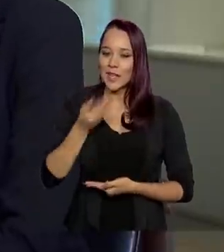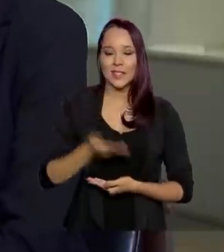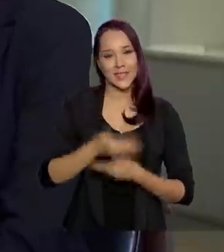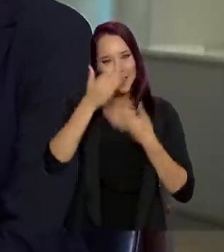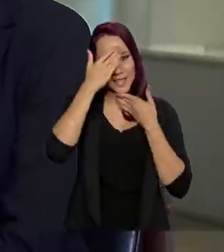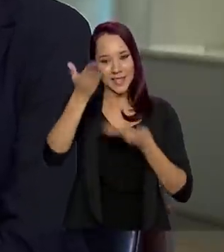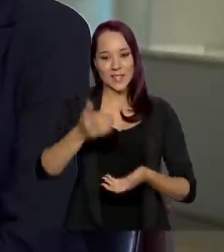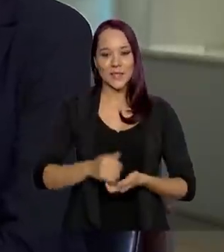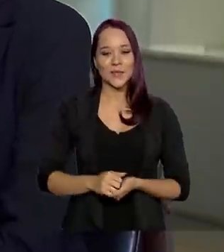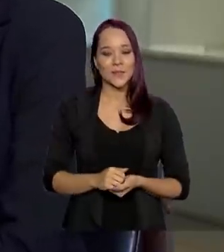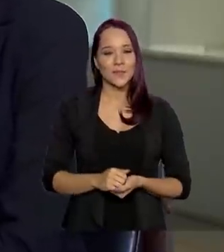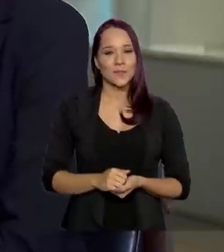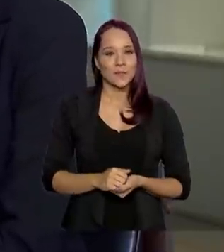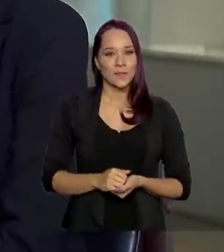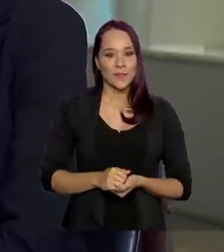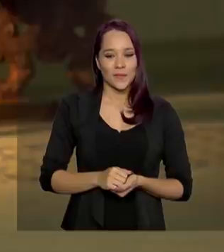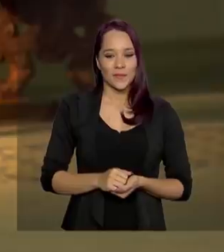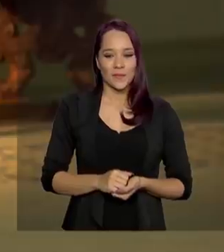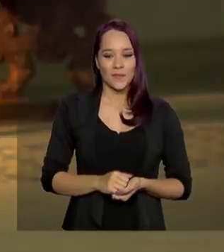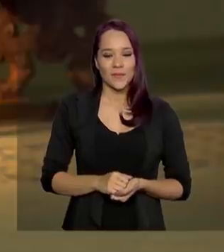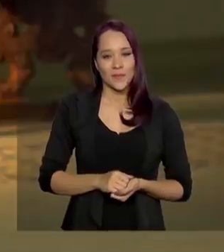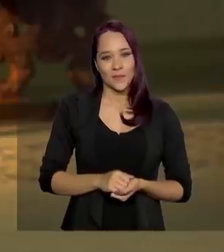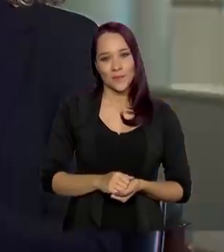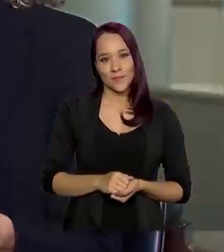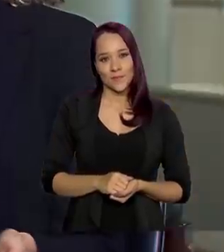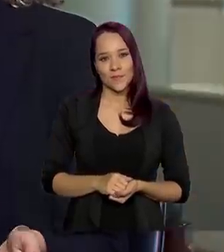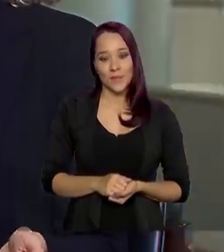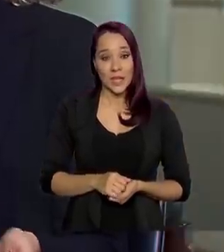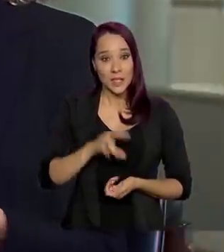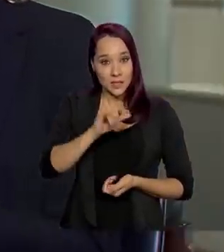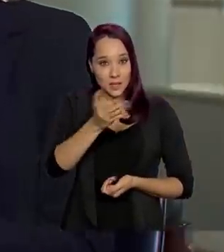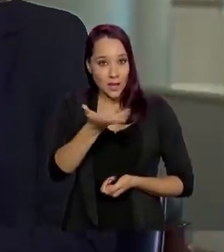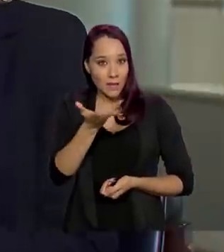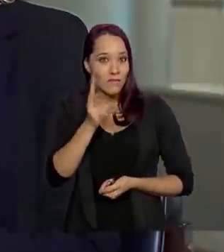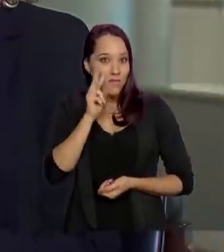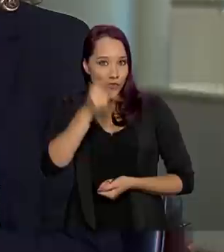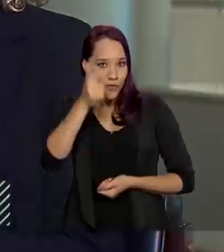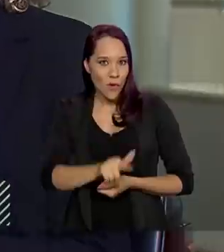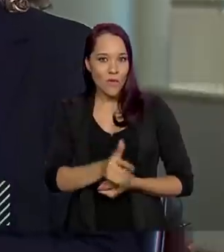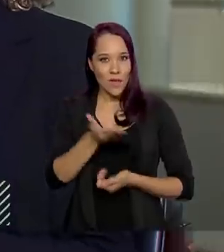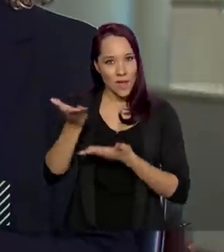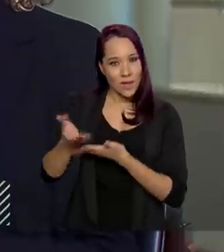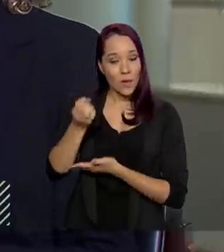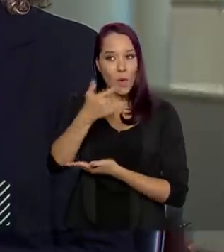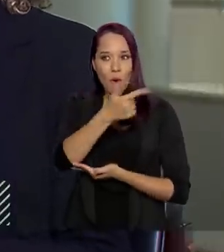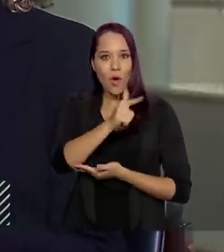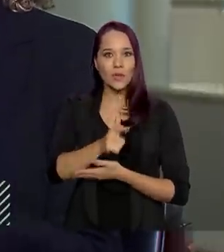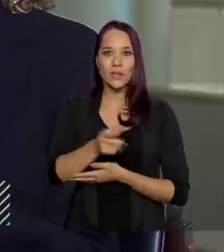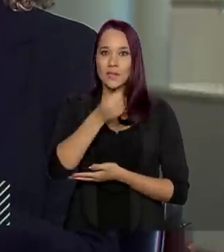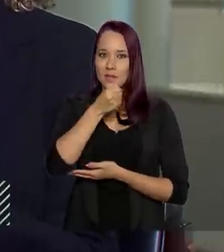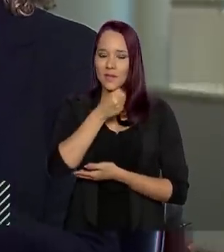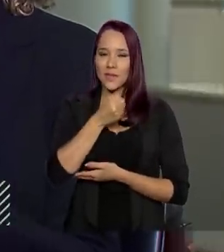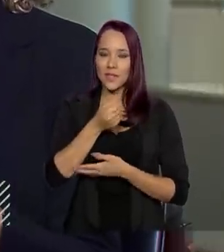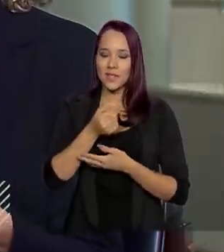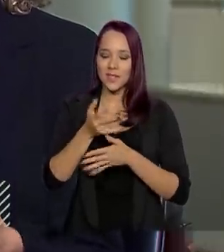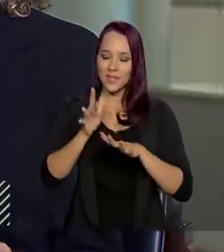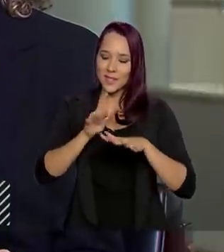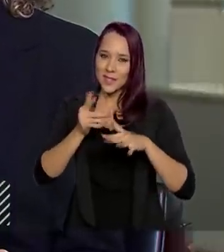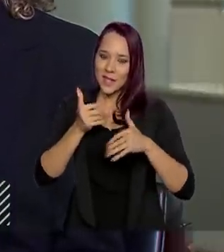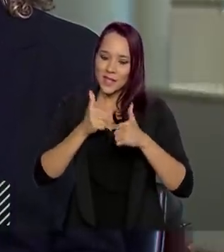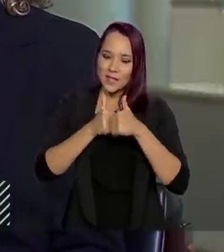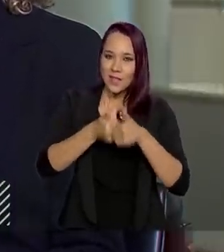agradeço, secretário. Obrigada pela entrevista aqui ao Brasil em Pauta. Obrigado. Se você quiser rever esta ou outras entrevistas, siga as nossas redes